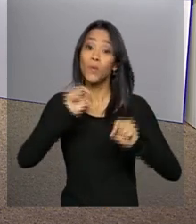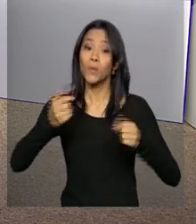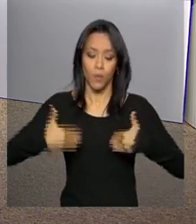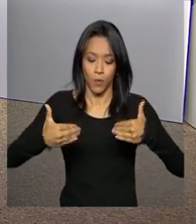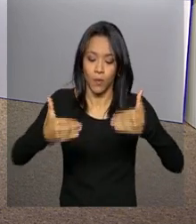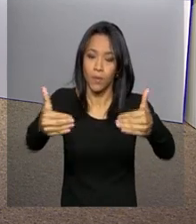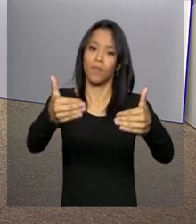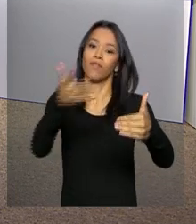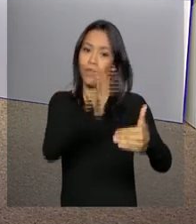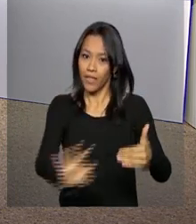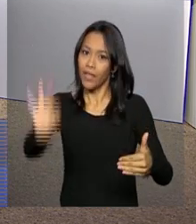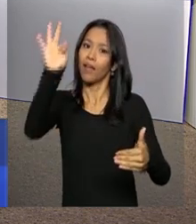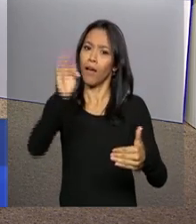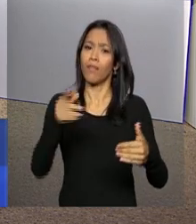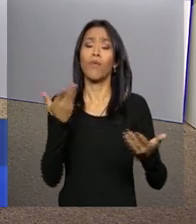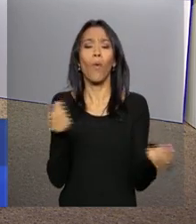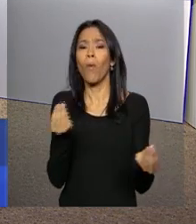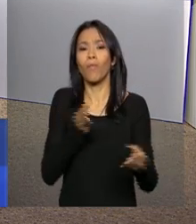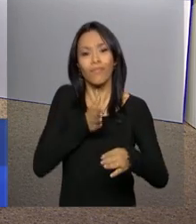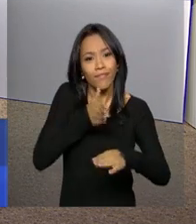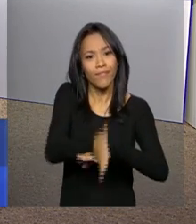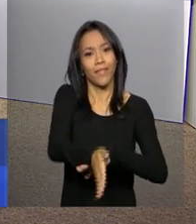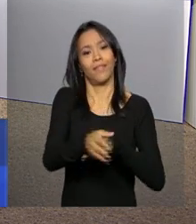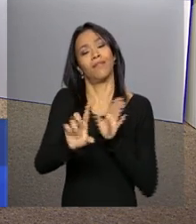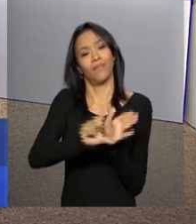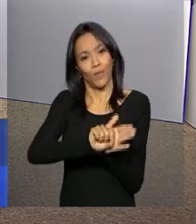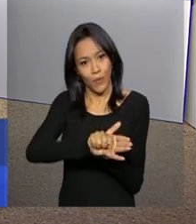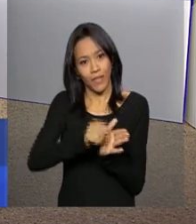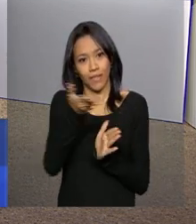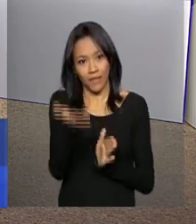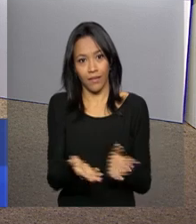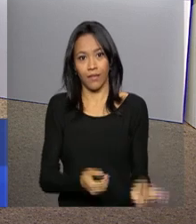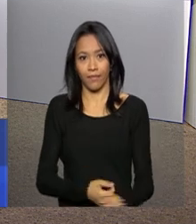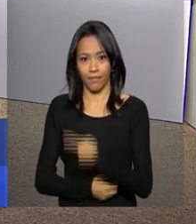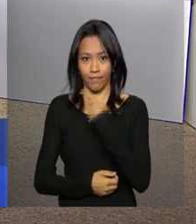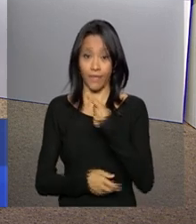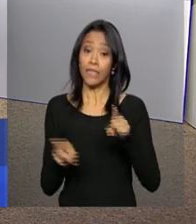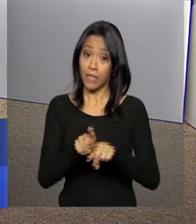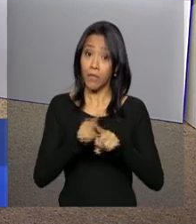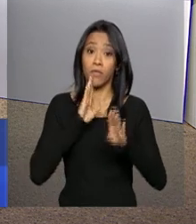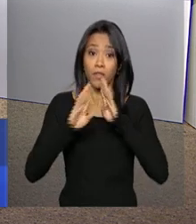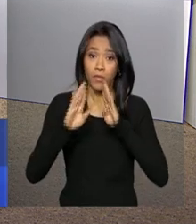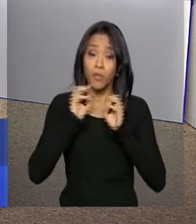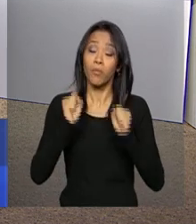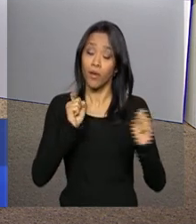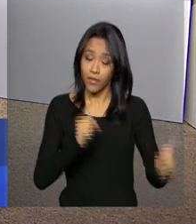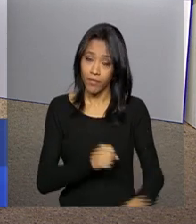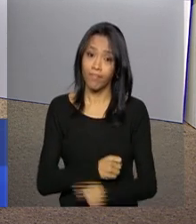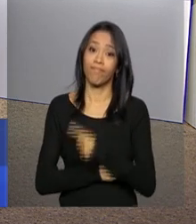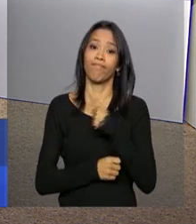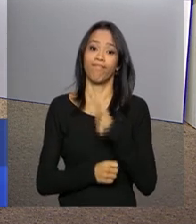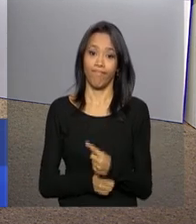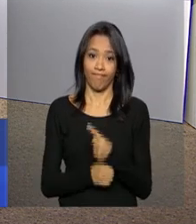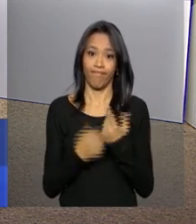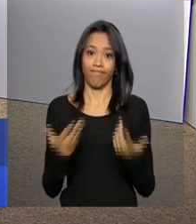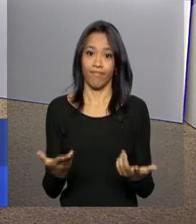Executivo Federal também nas nossas redes sociais, twitter.com.br e facebook.com.br.